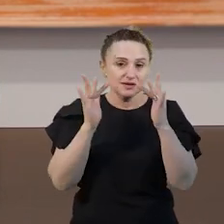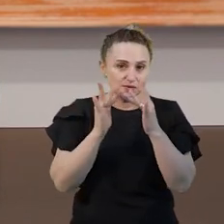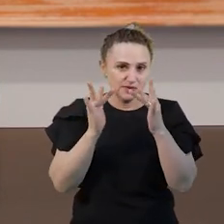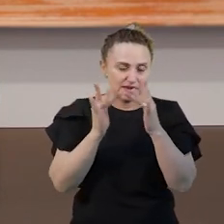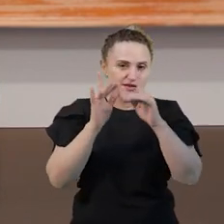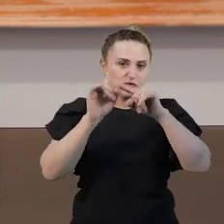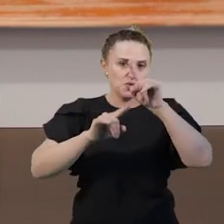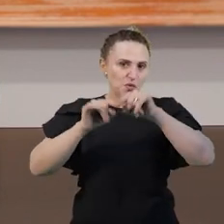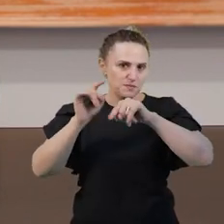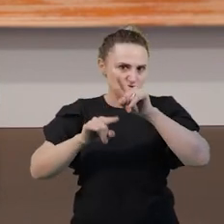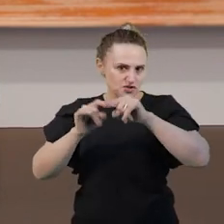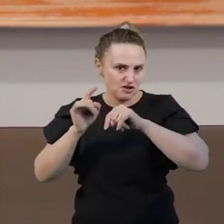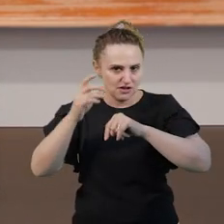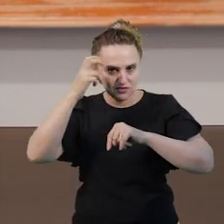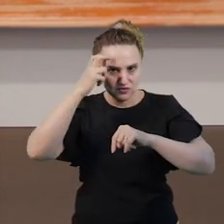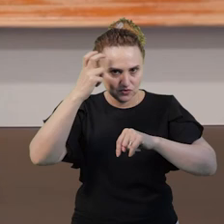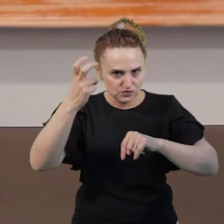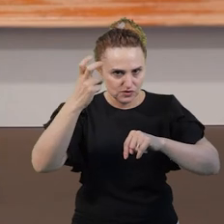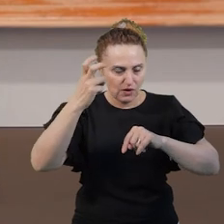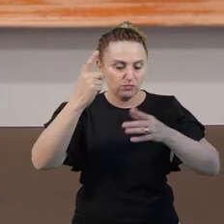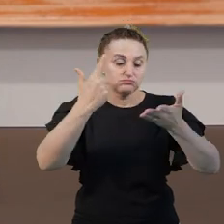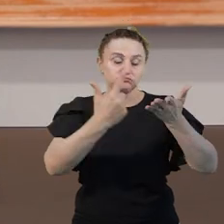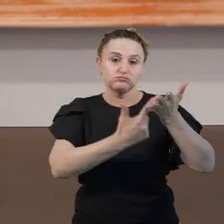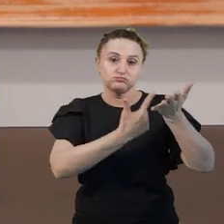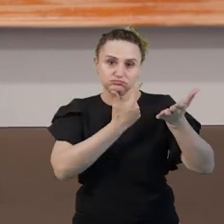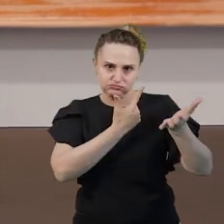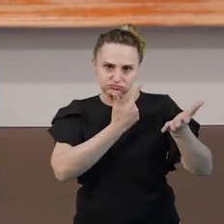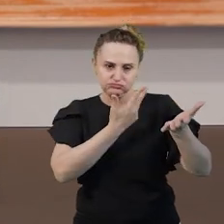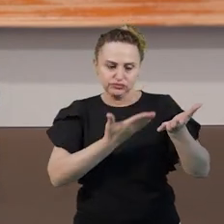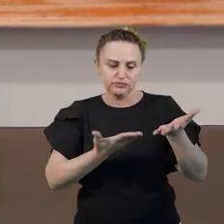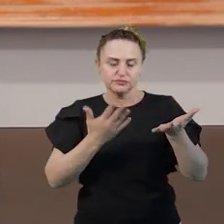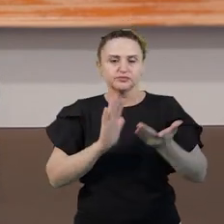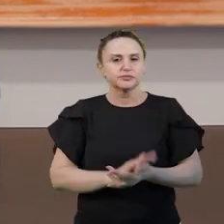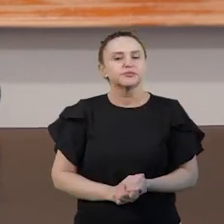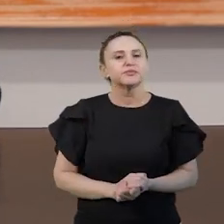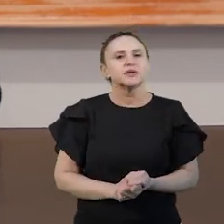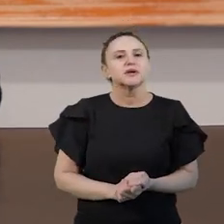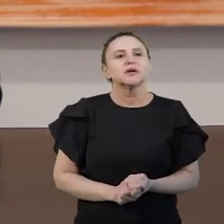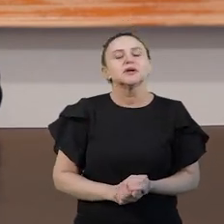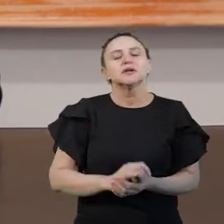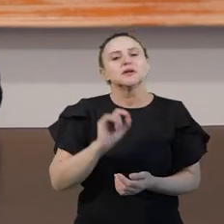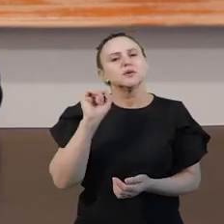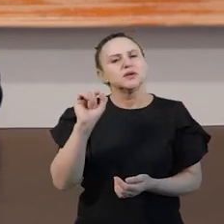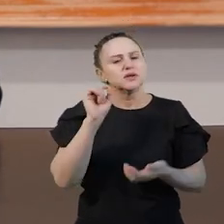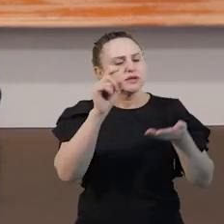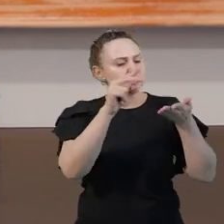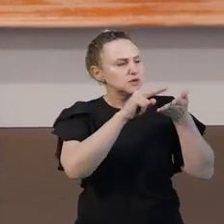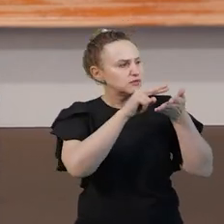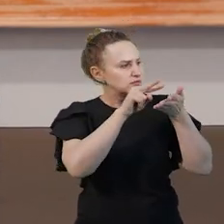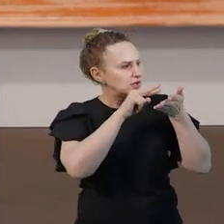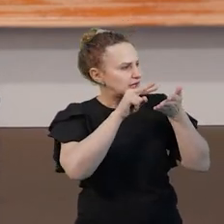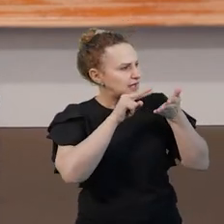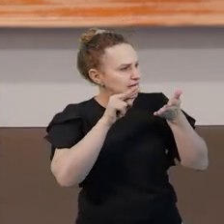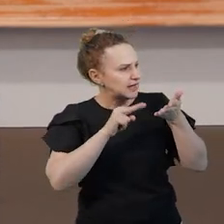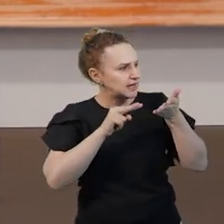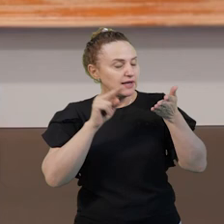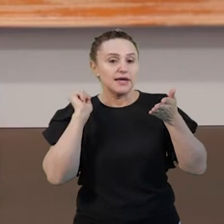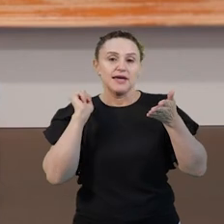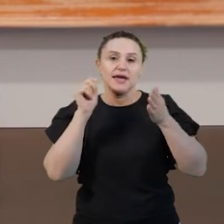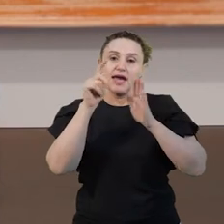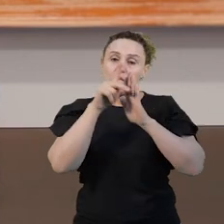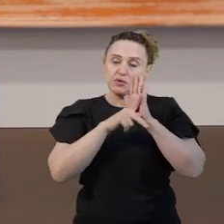com o objeto cultural, livro. Então, o ato de ler, ele pode ser entendido como um processo